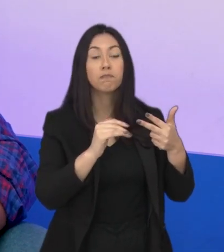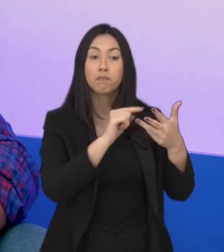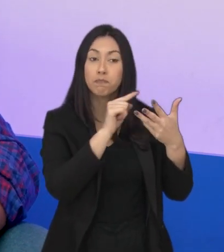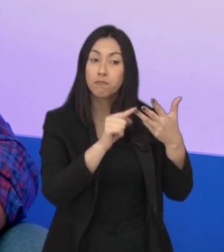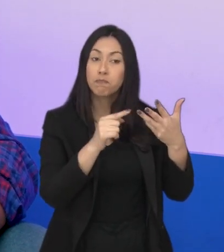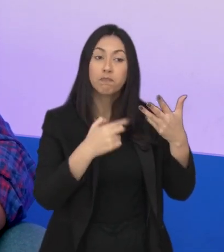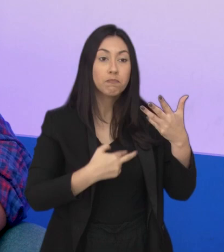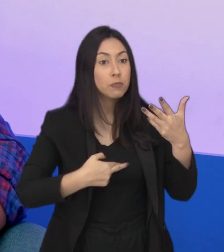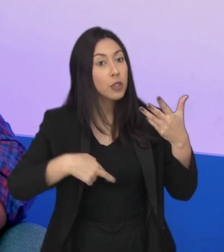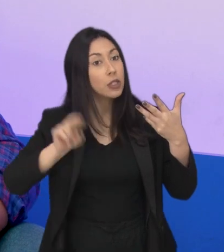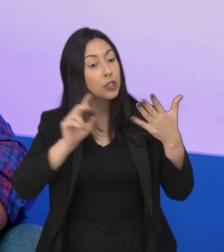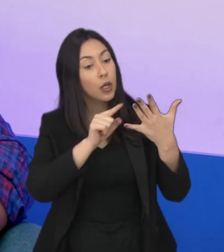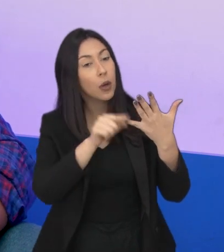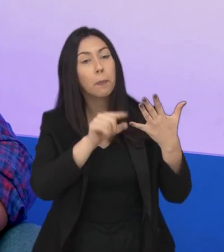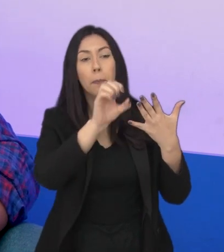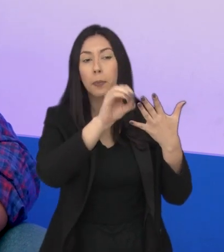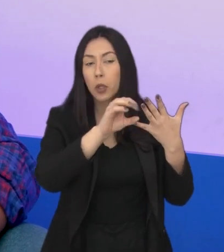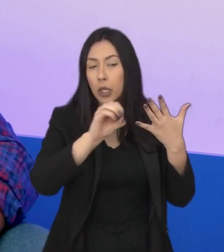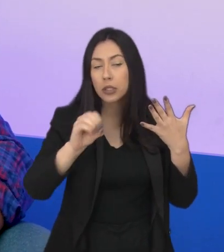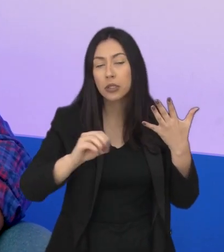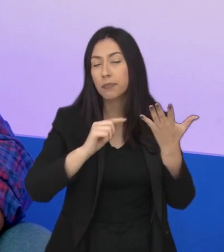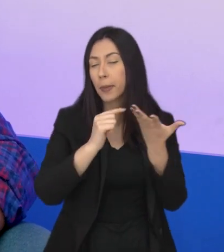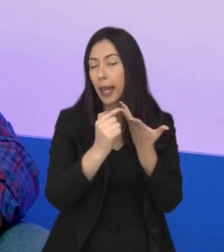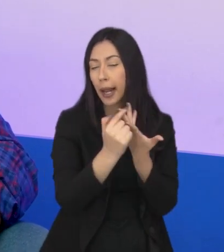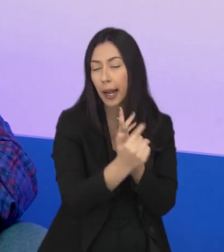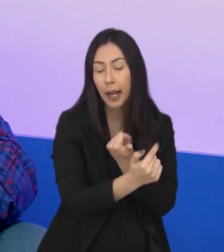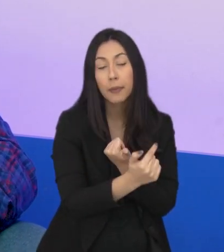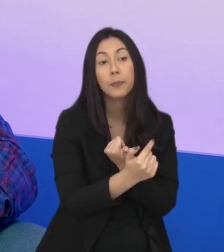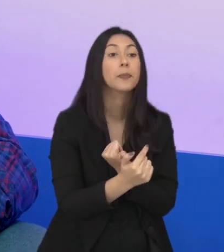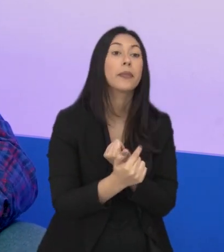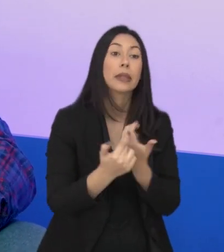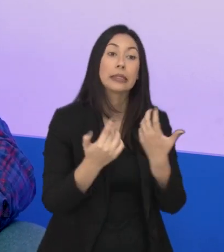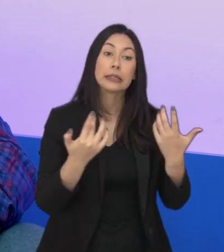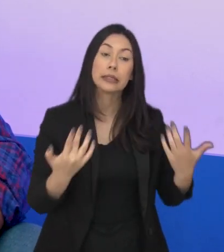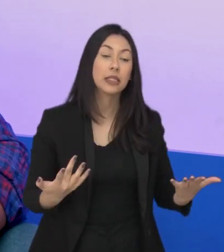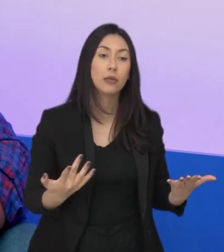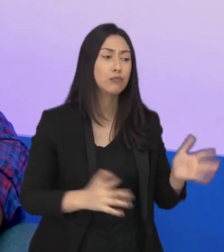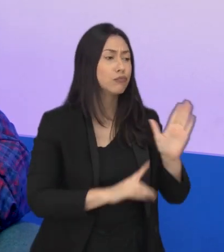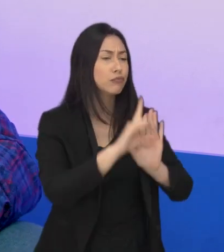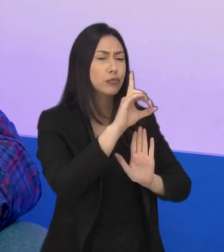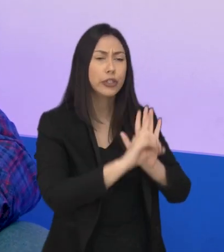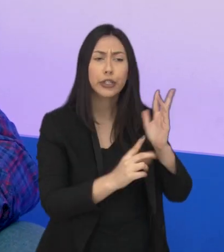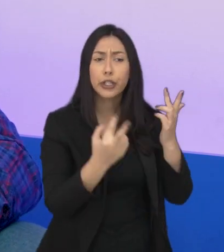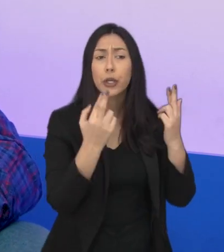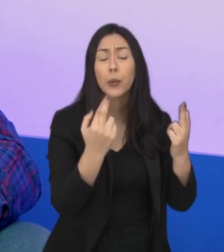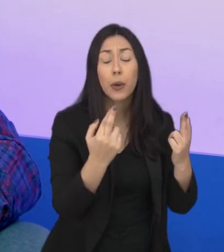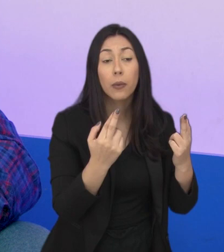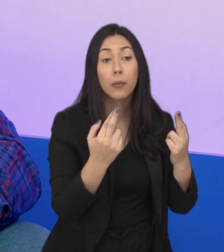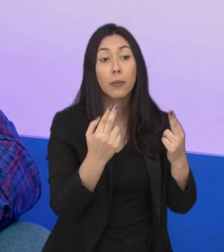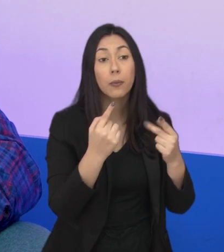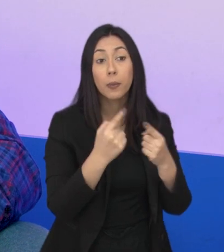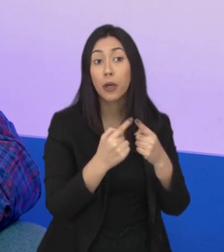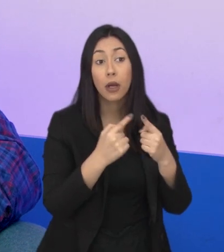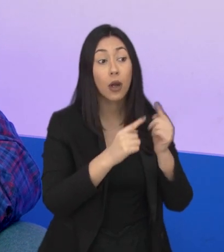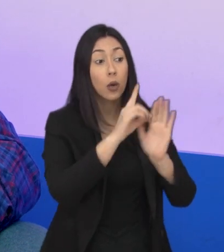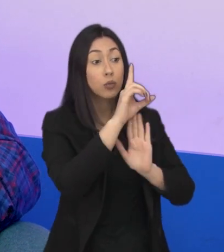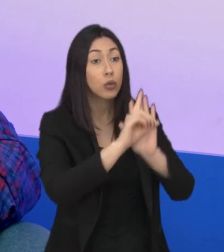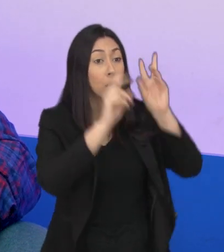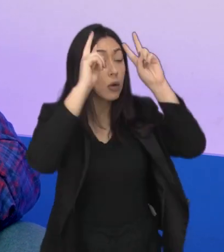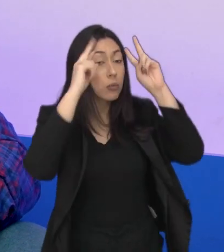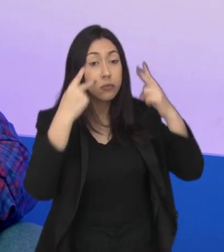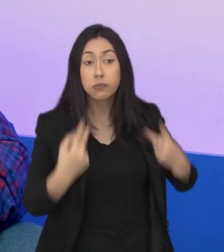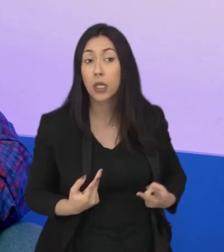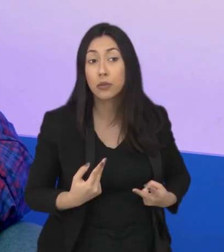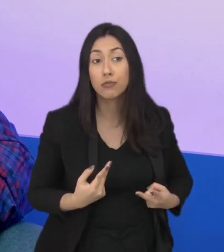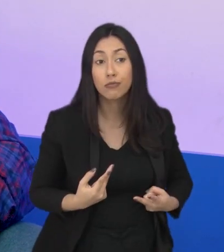religião, educação, entre outros. Então, elas têm o mesmo direito, porque o direito humano, ele já